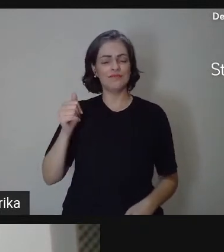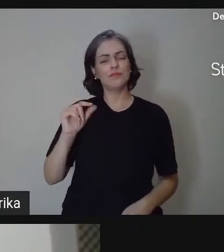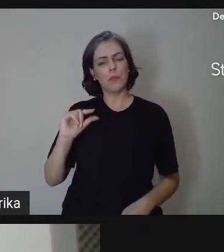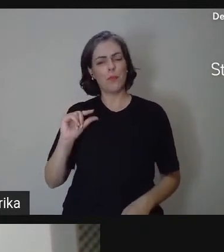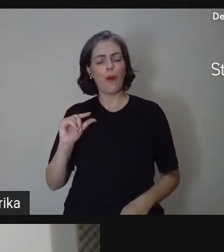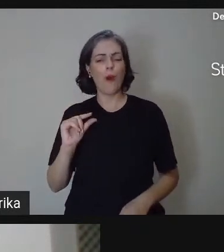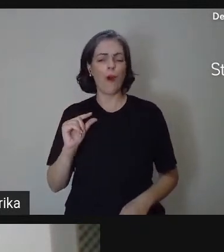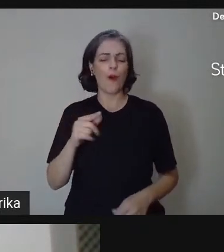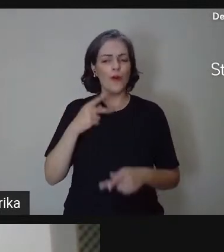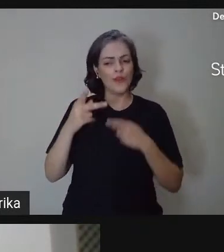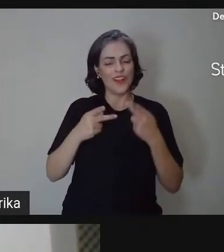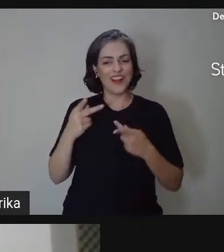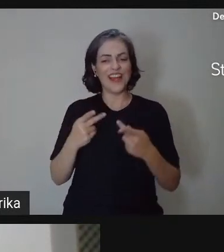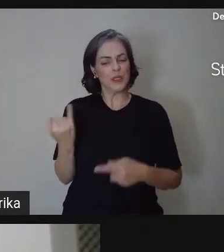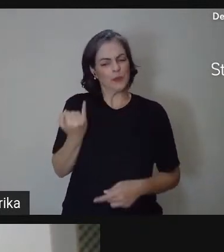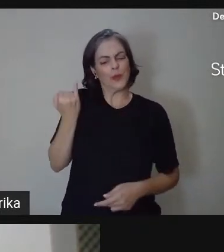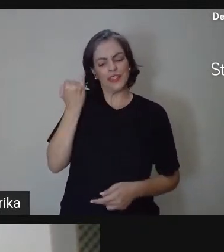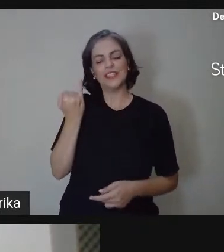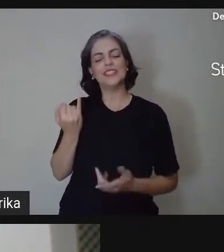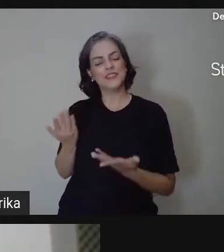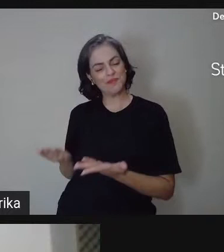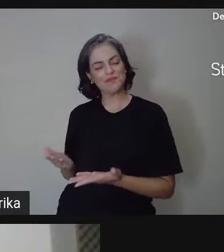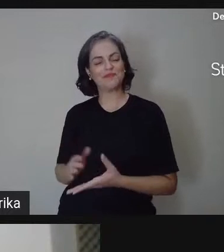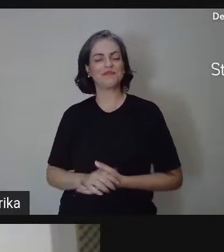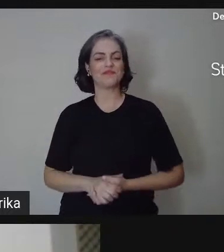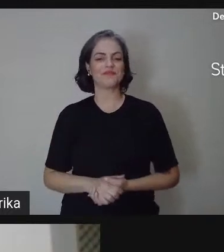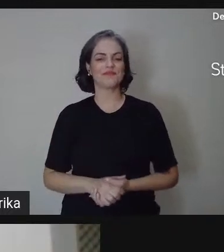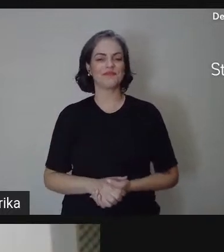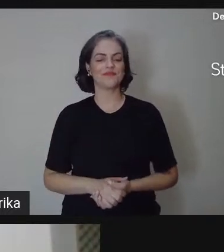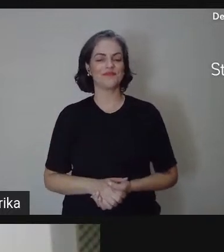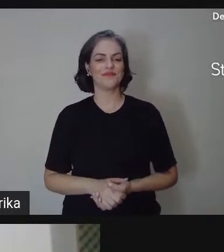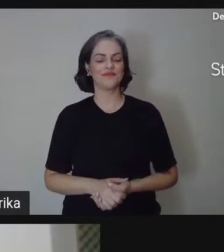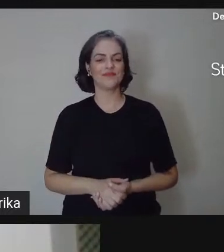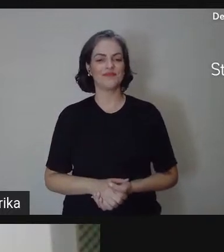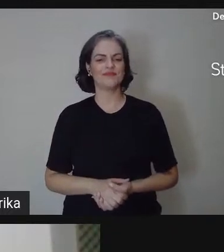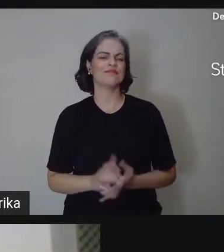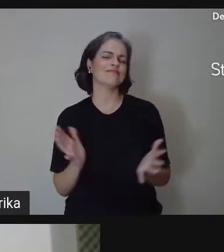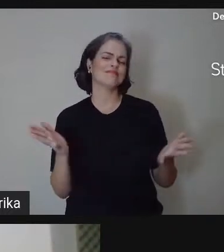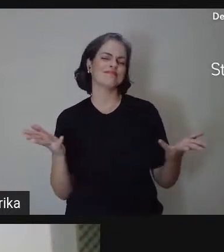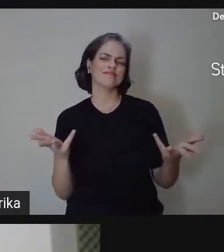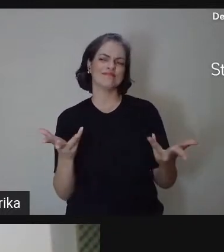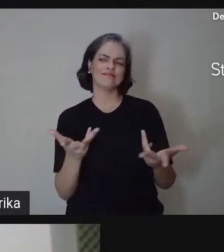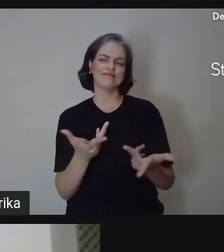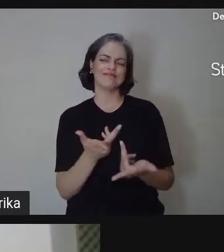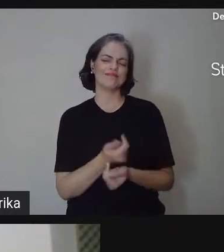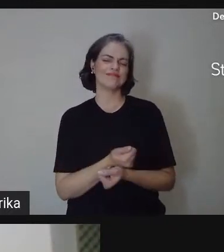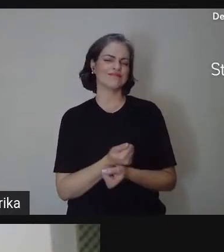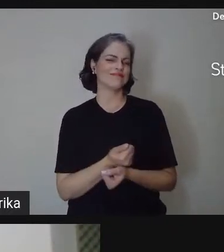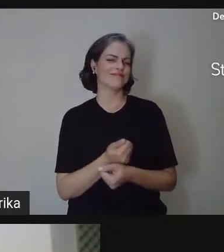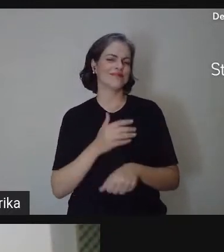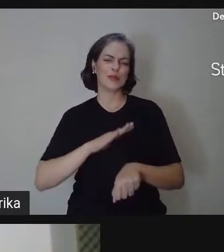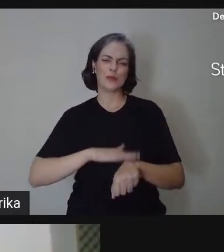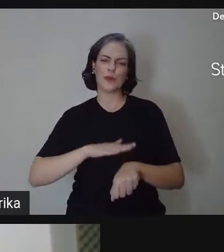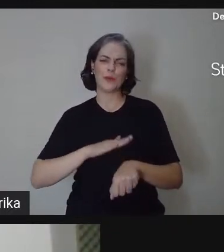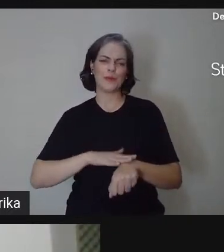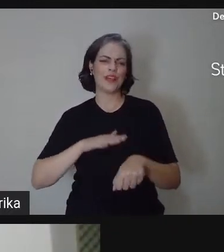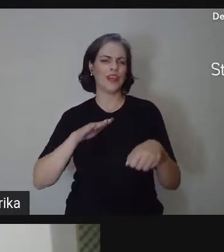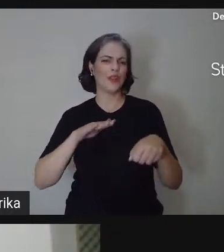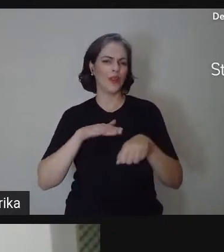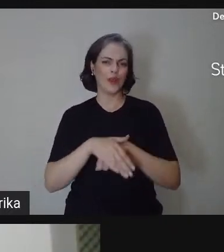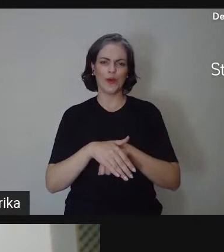importantes. Professora Nalva. Então, que coisa maravilhosa, não é? Que dia, que noite